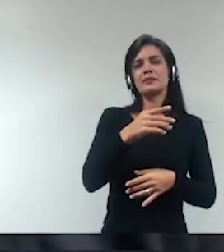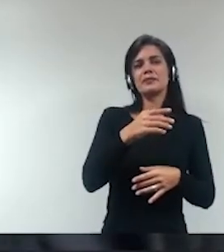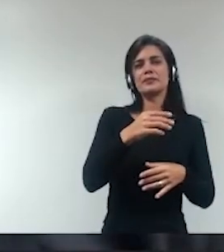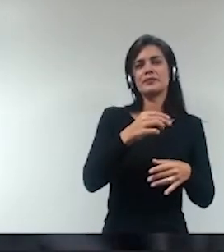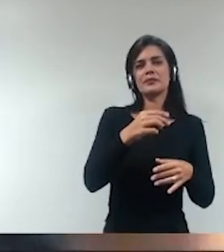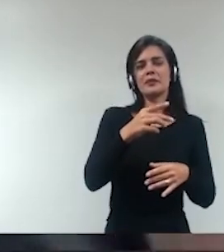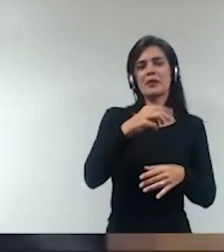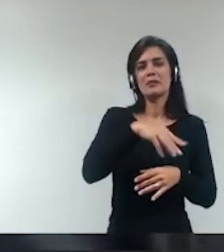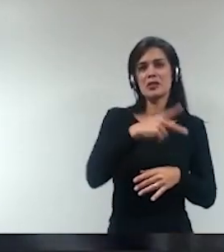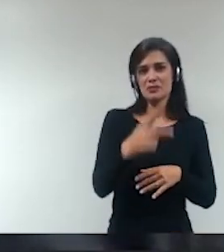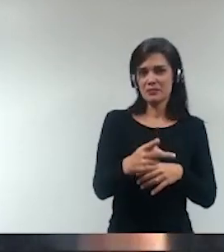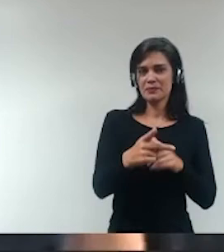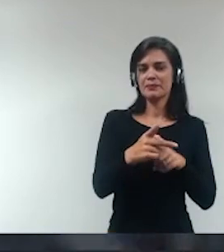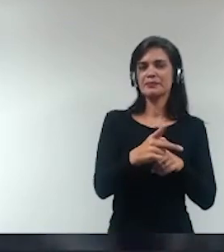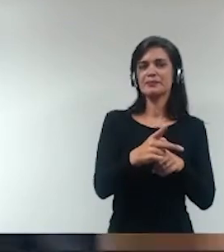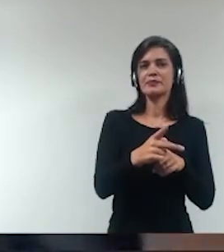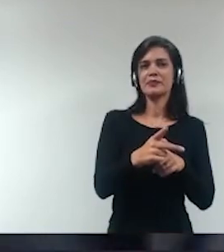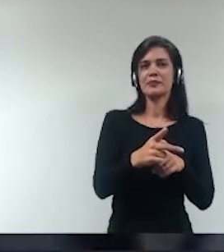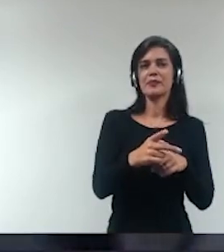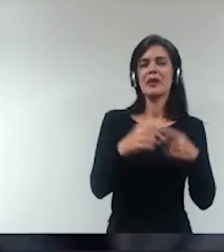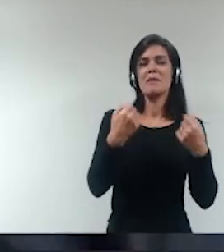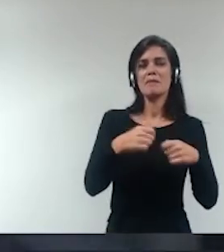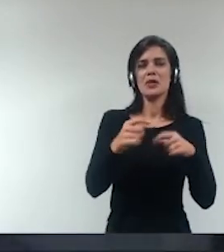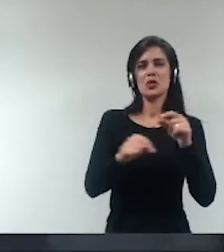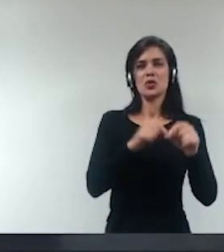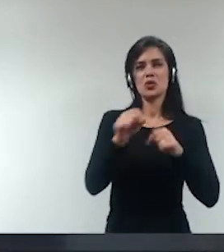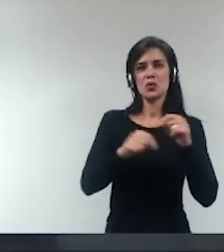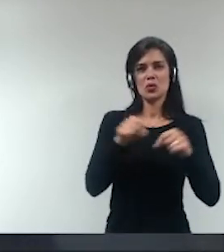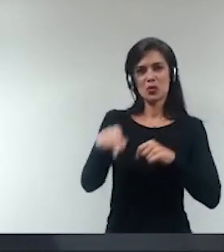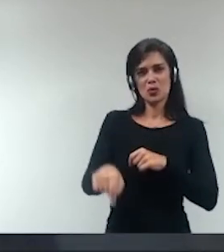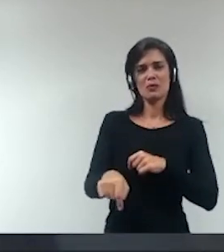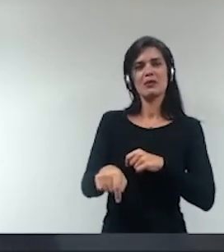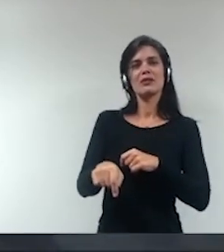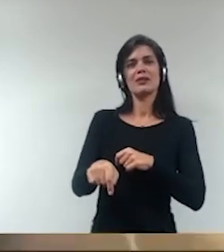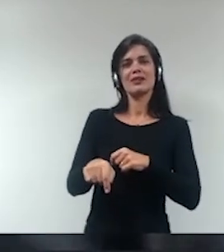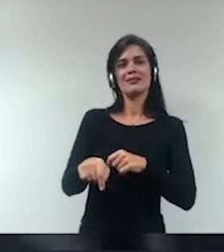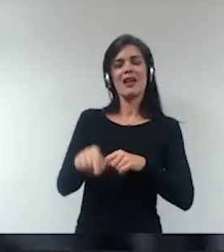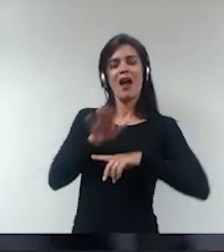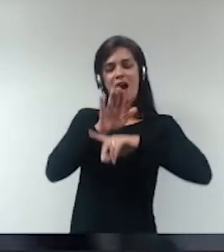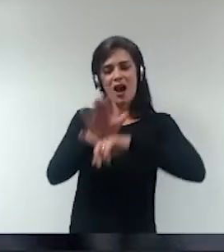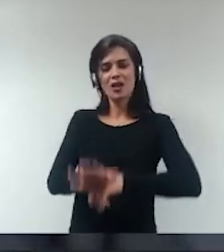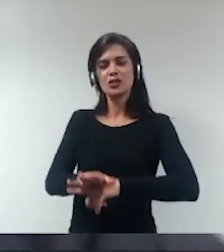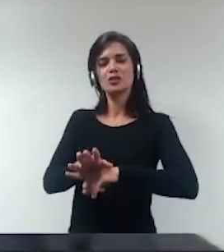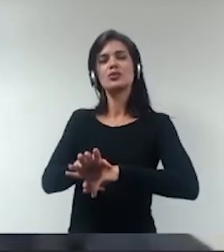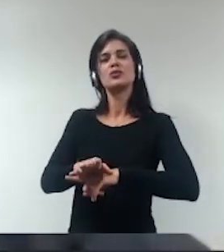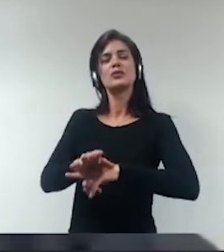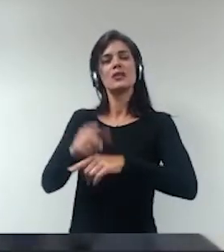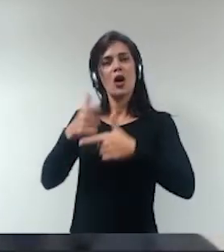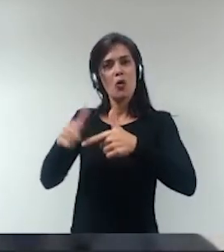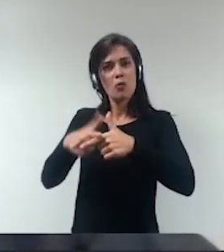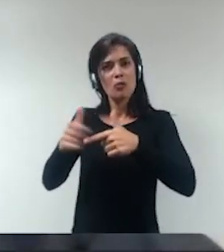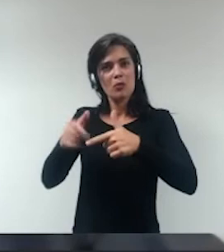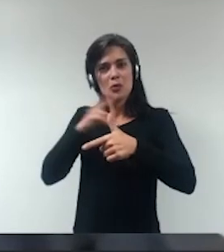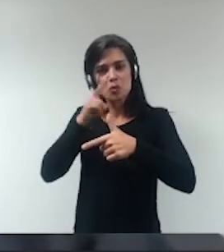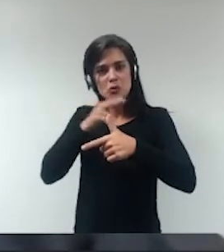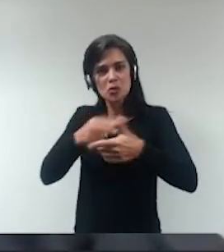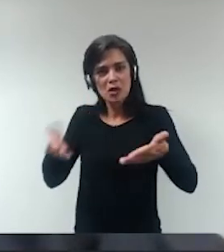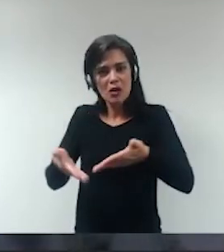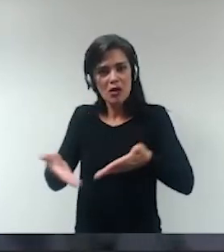pública tem que estar jungido ao combate da situação calamitosa da situação emergencial